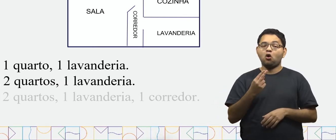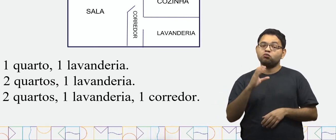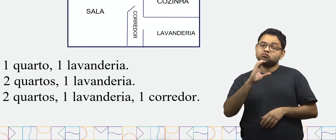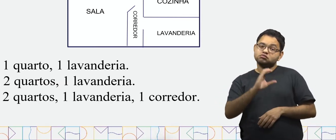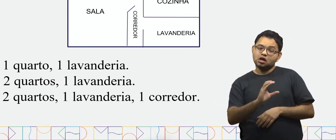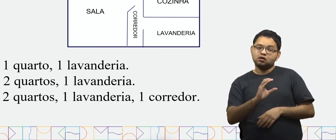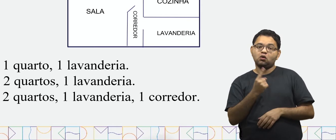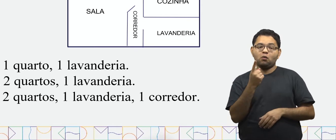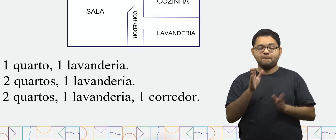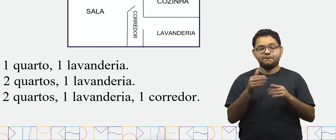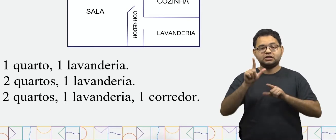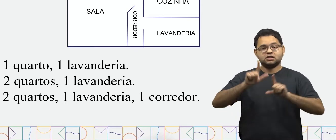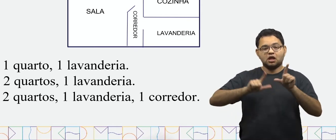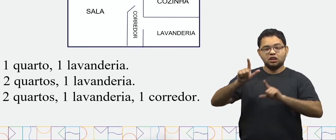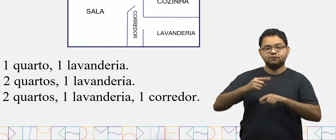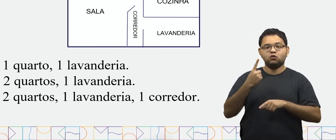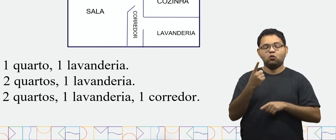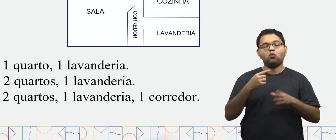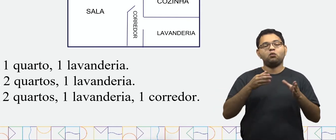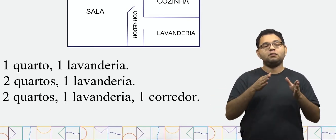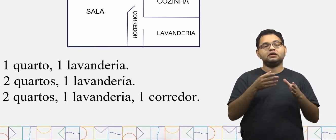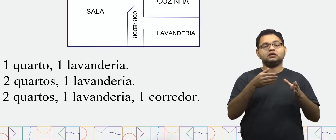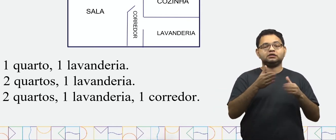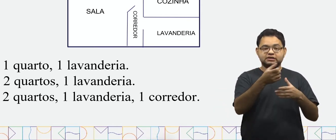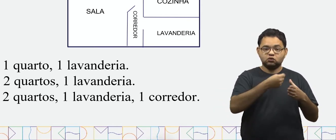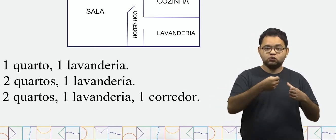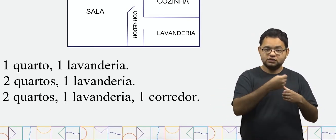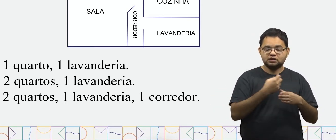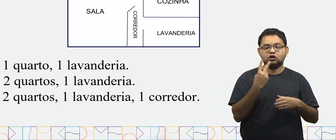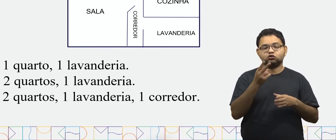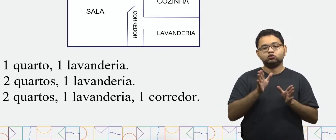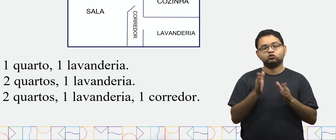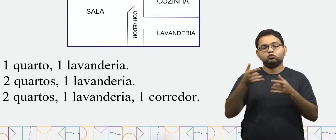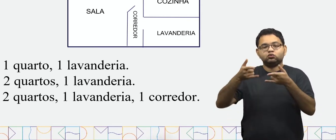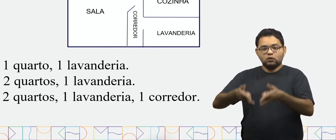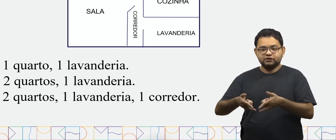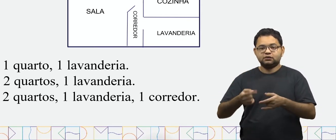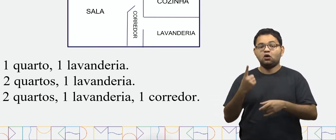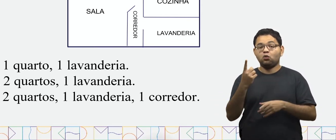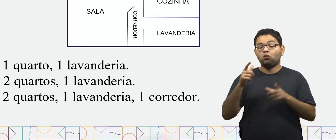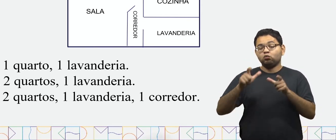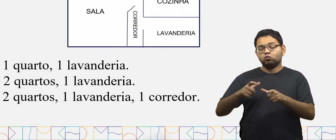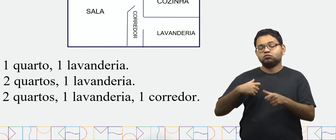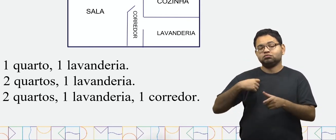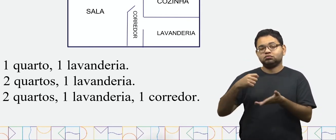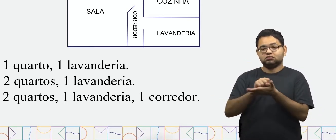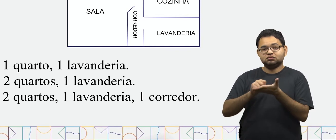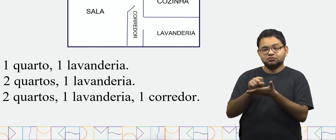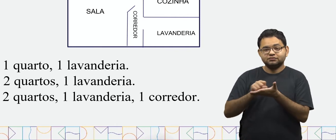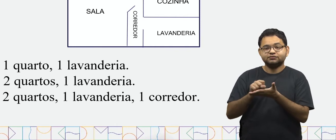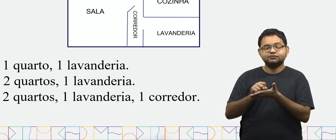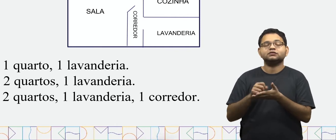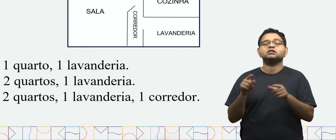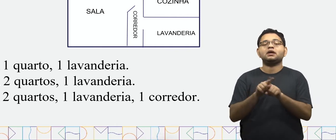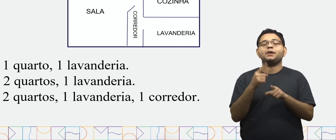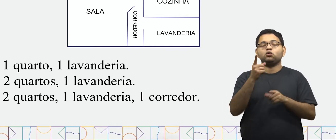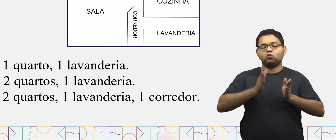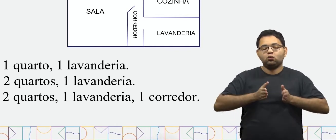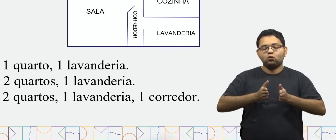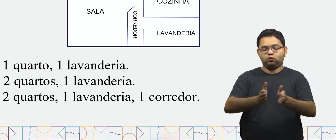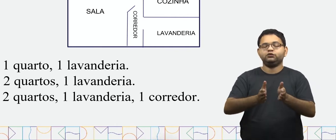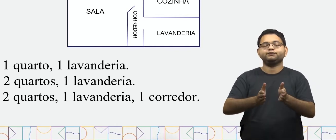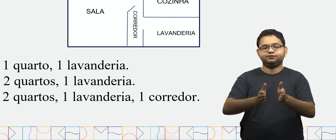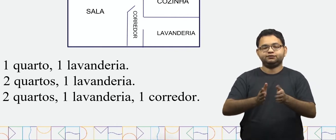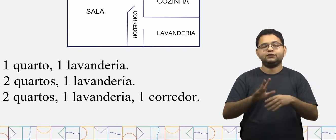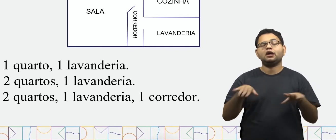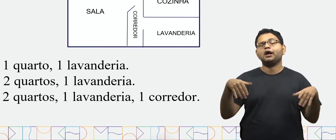Ou letra C. Uma sala, uma cozinha, dois quartos, uma lavanderia